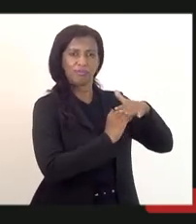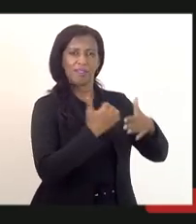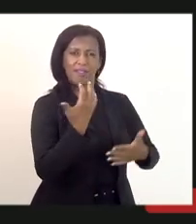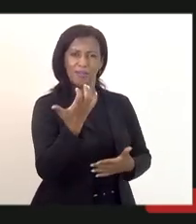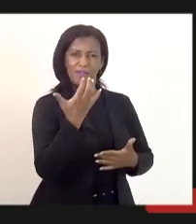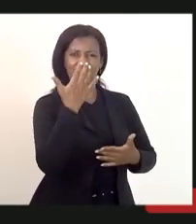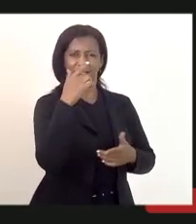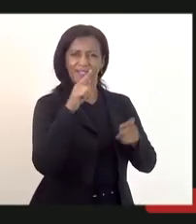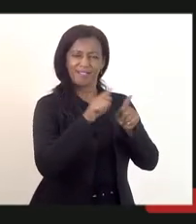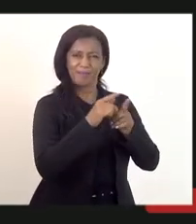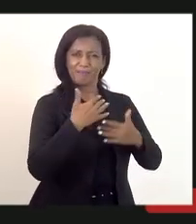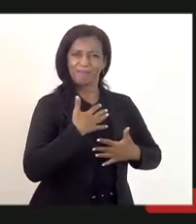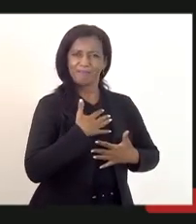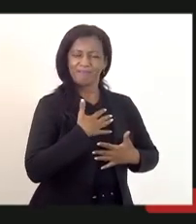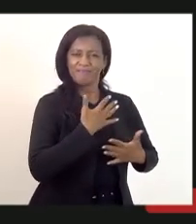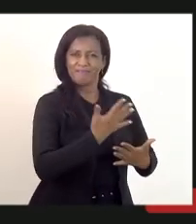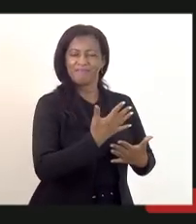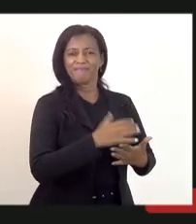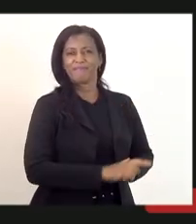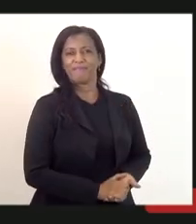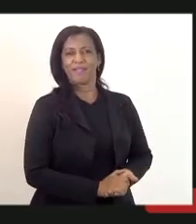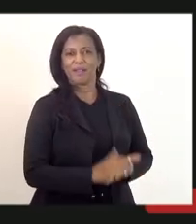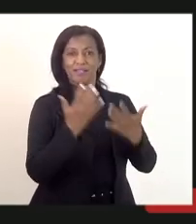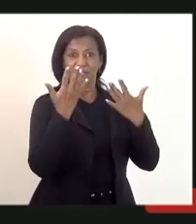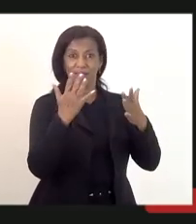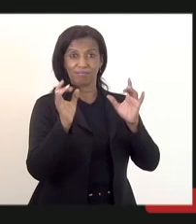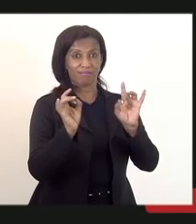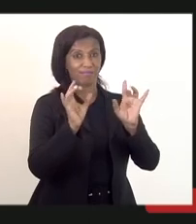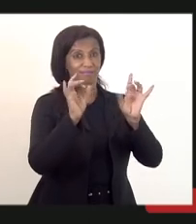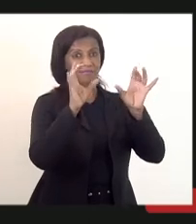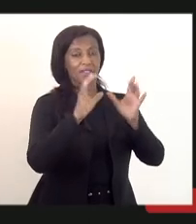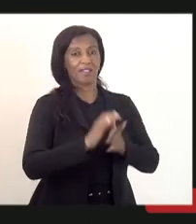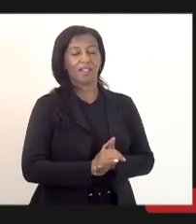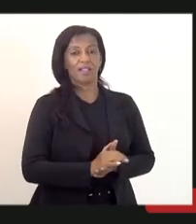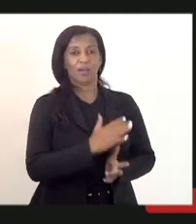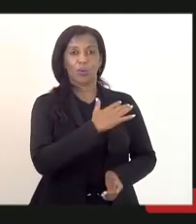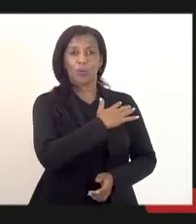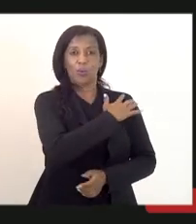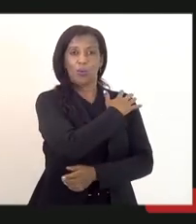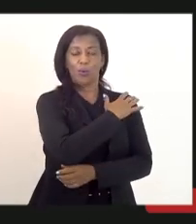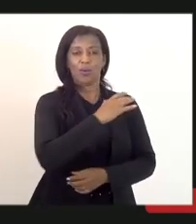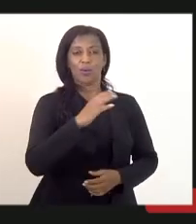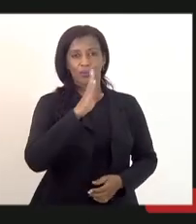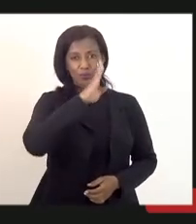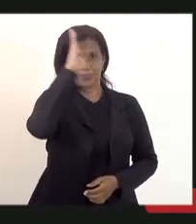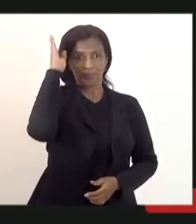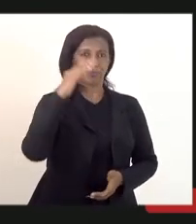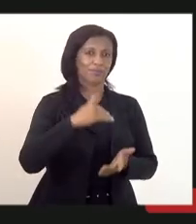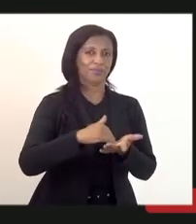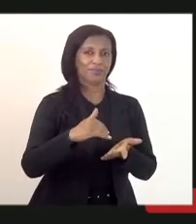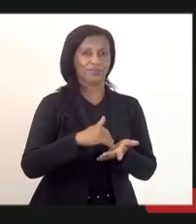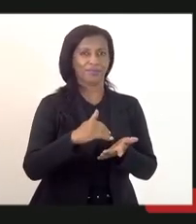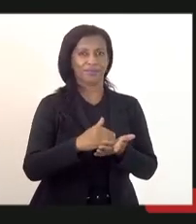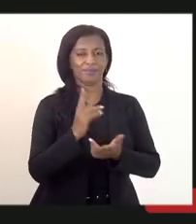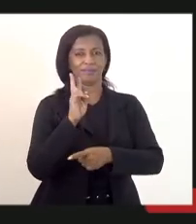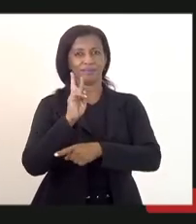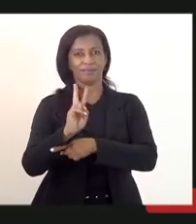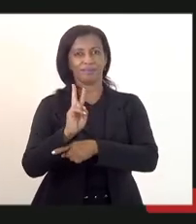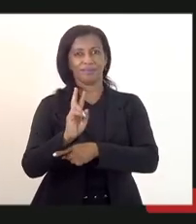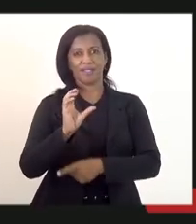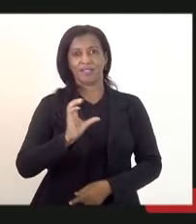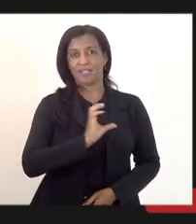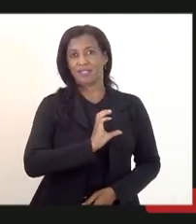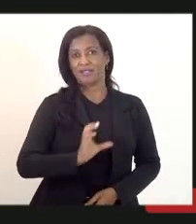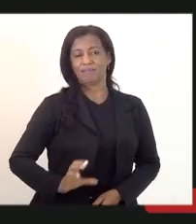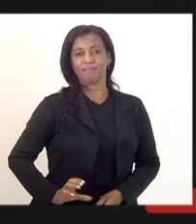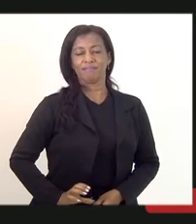honrosa e uma saudação muito especial é o comandante do Corpo de Bombeiros, secretário de Defesa Civil, o coronel